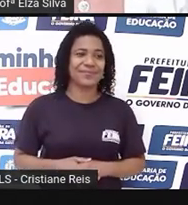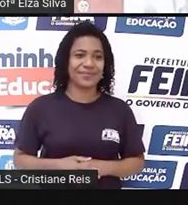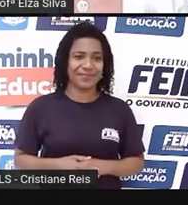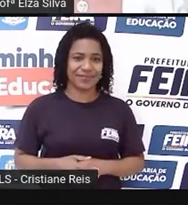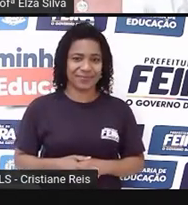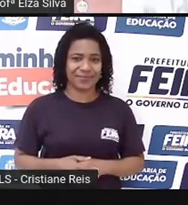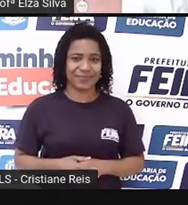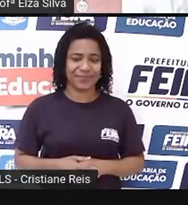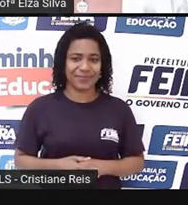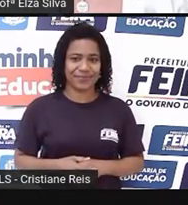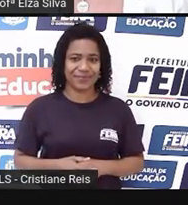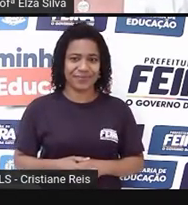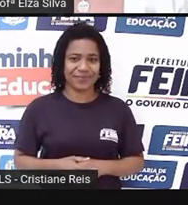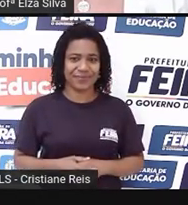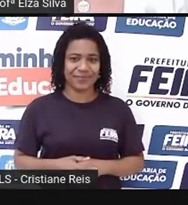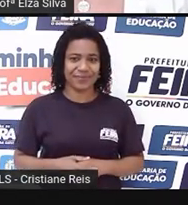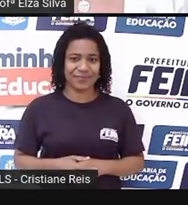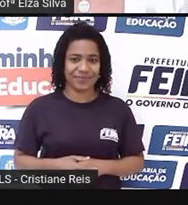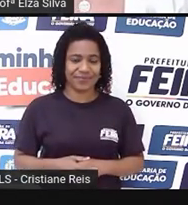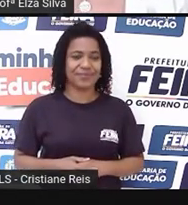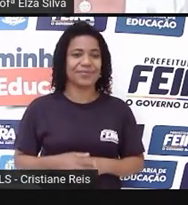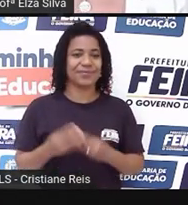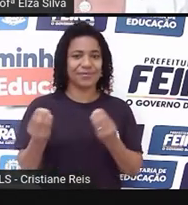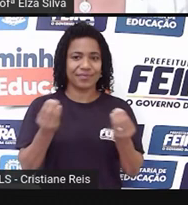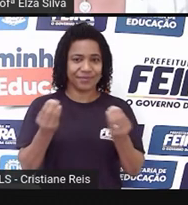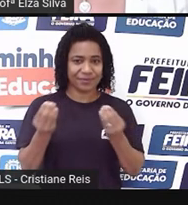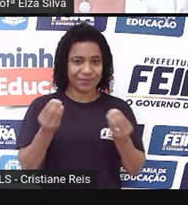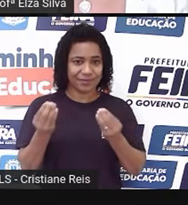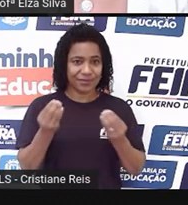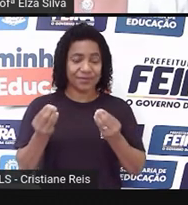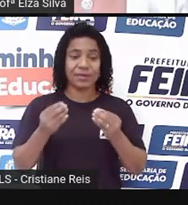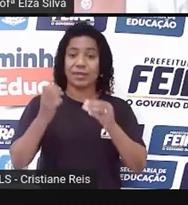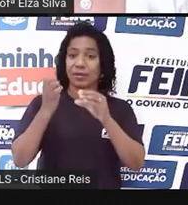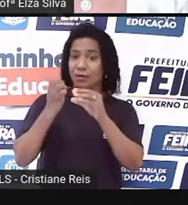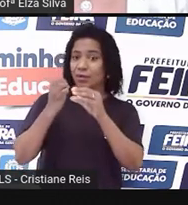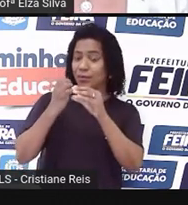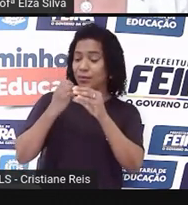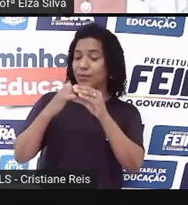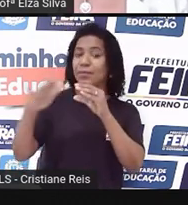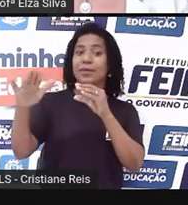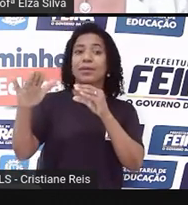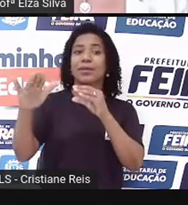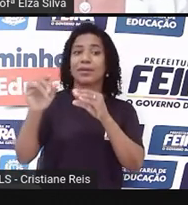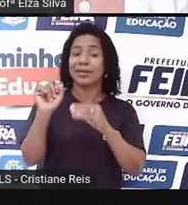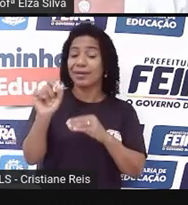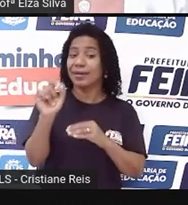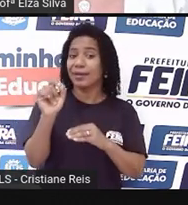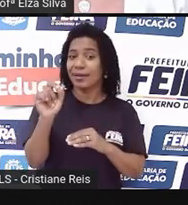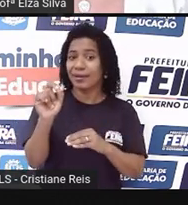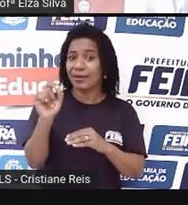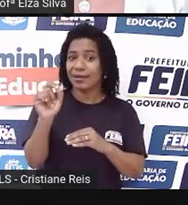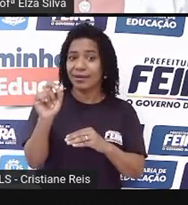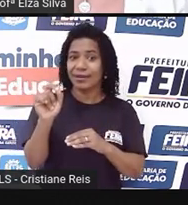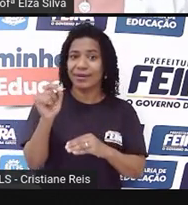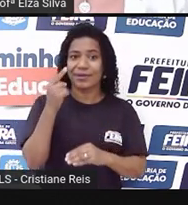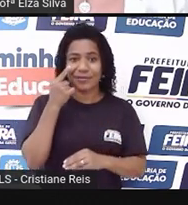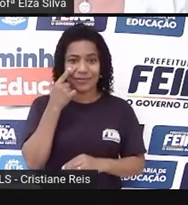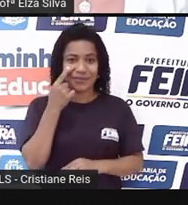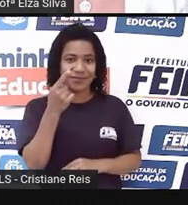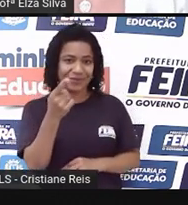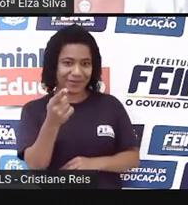Send e-mails. Então, quem é que envia e-mails para se comunicar com alguém? Que pau.